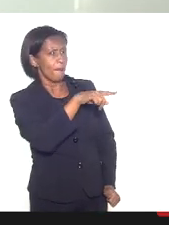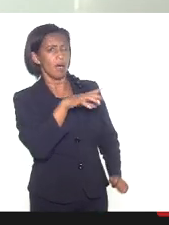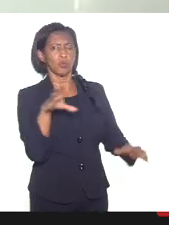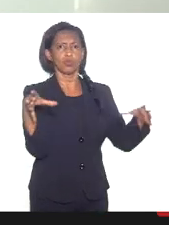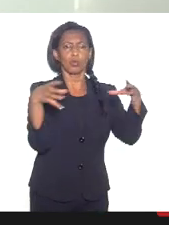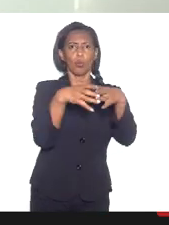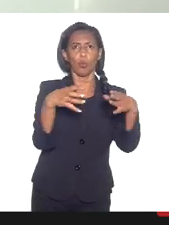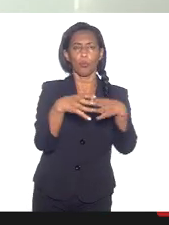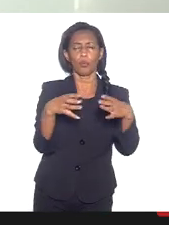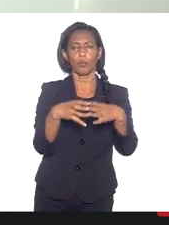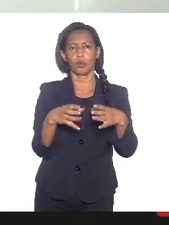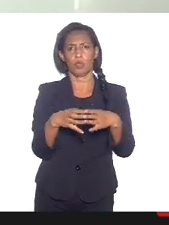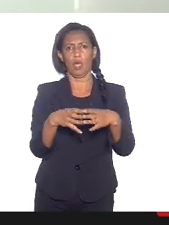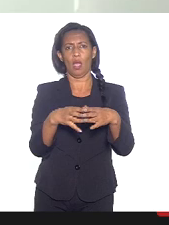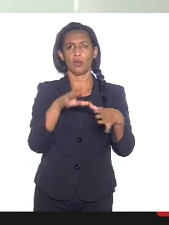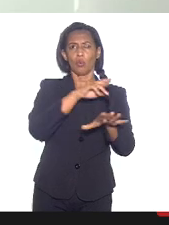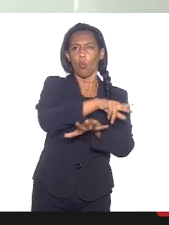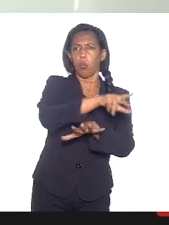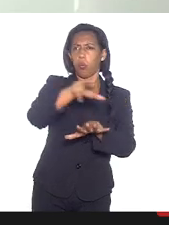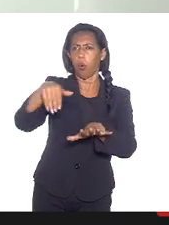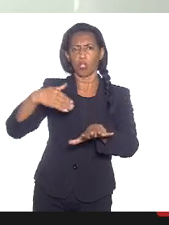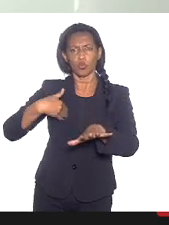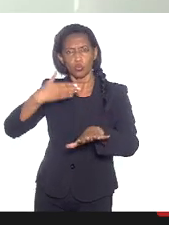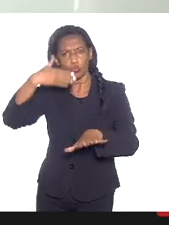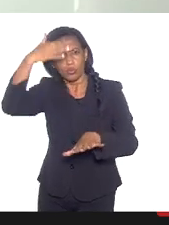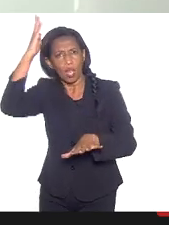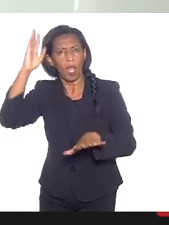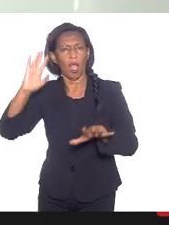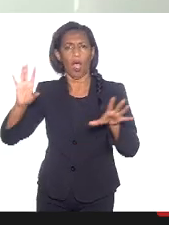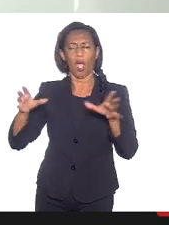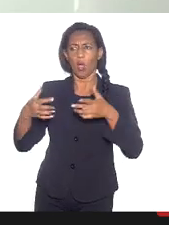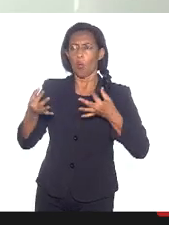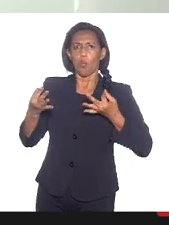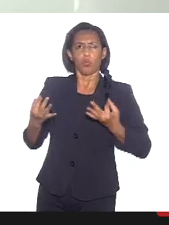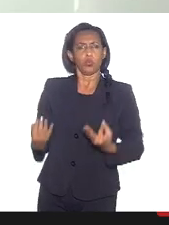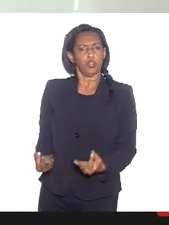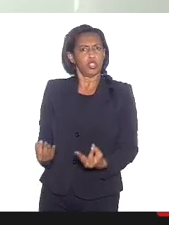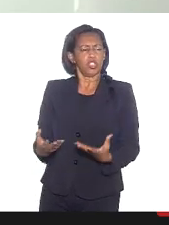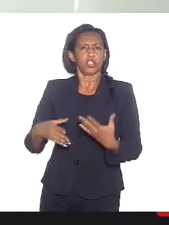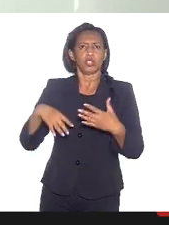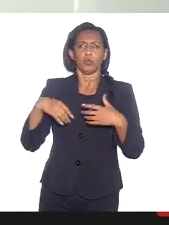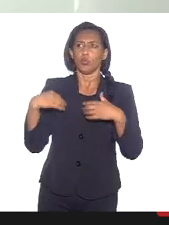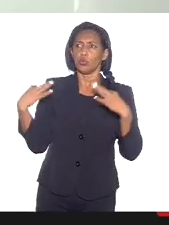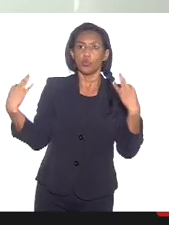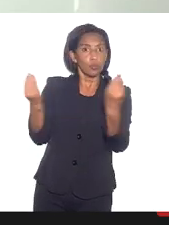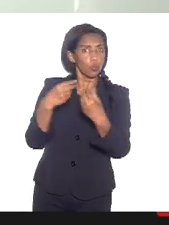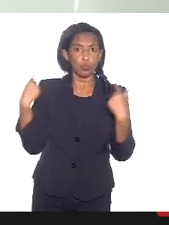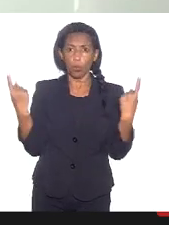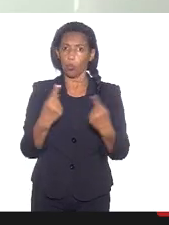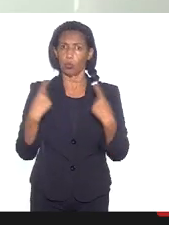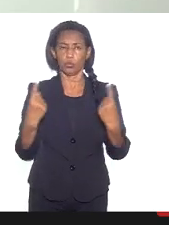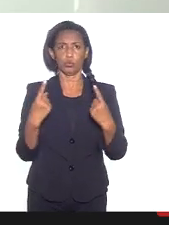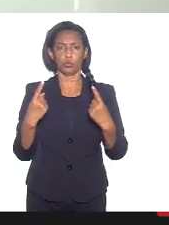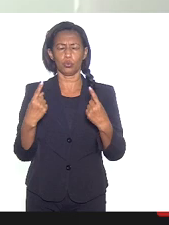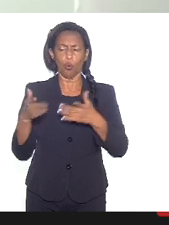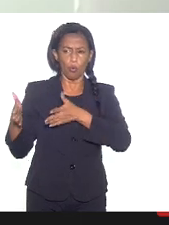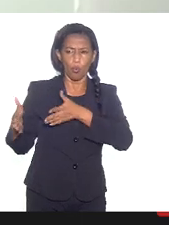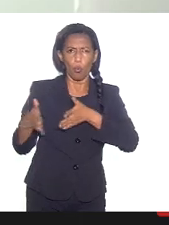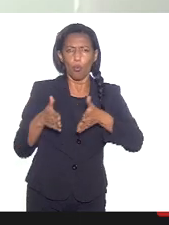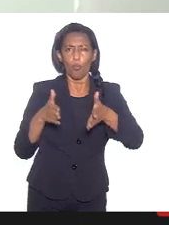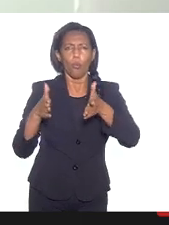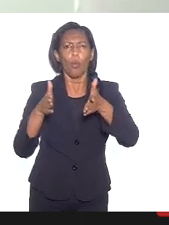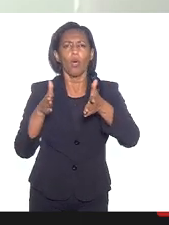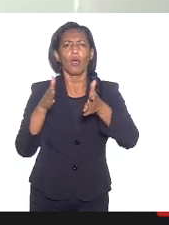comunidade judaica, junto com os budistas, junto com todos um caminho para o